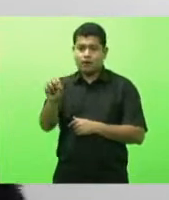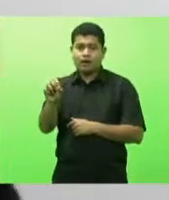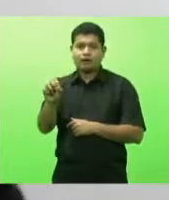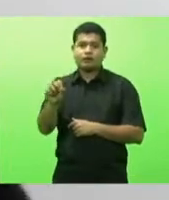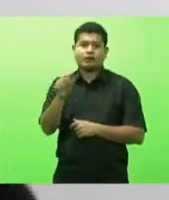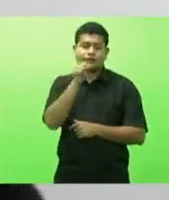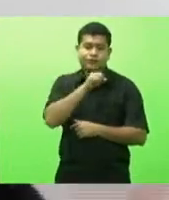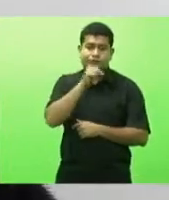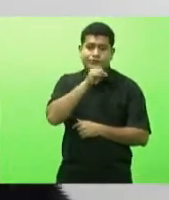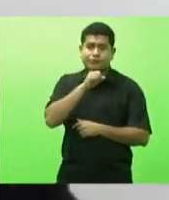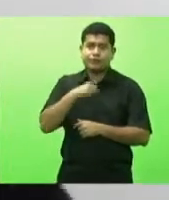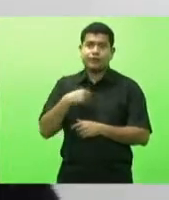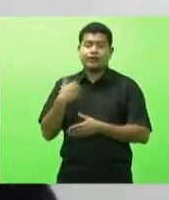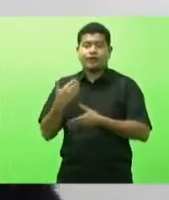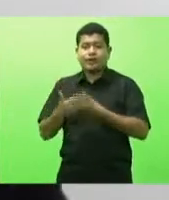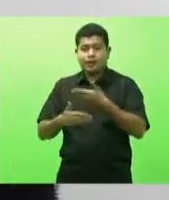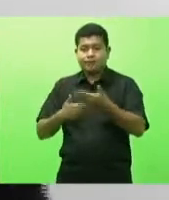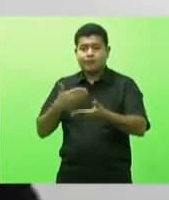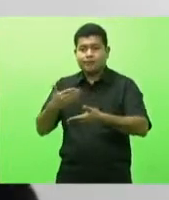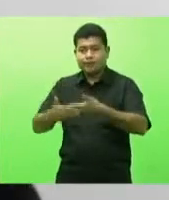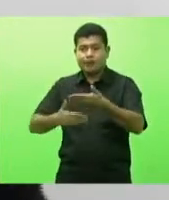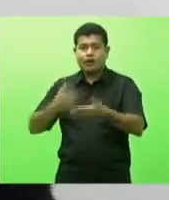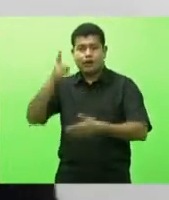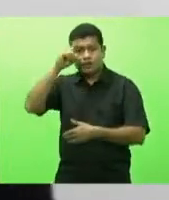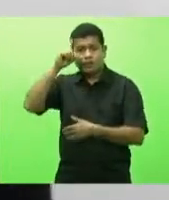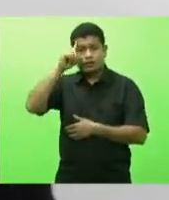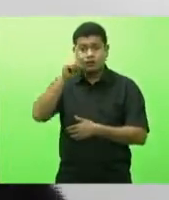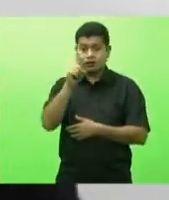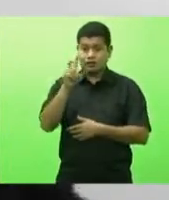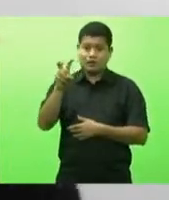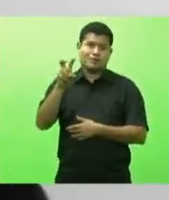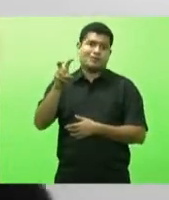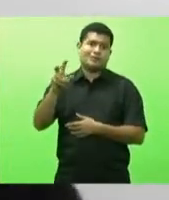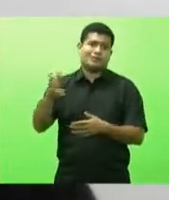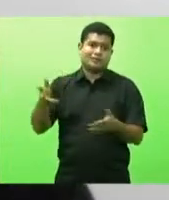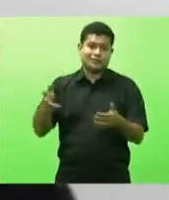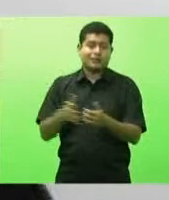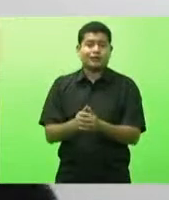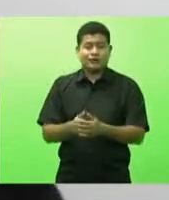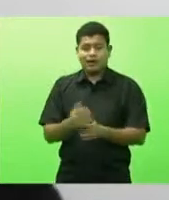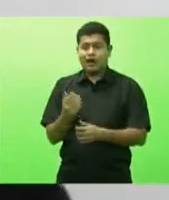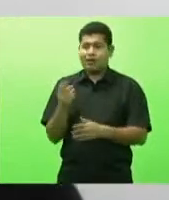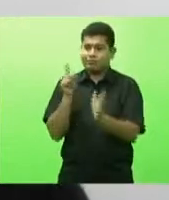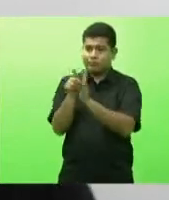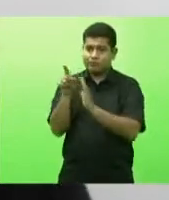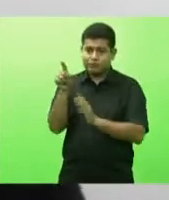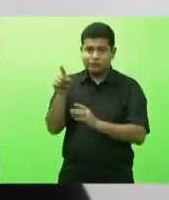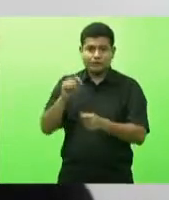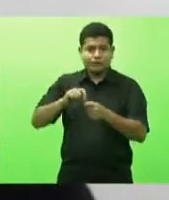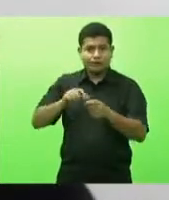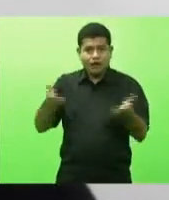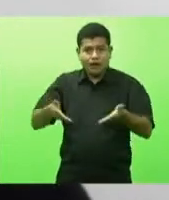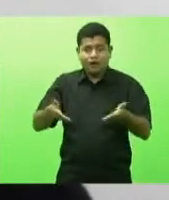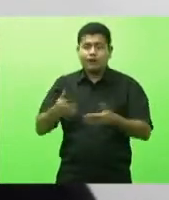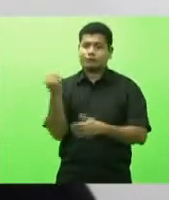ritmo vai 15 dias então essa sua pergunta é importante em função desses questionamentos também